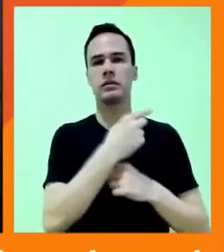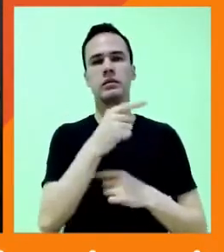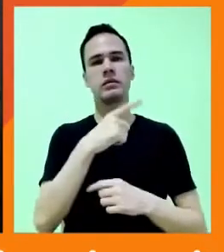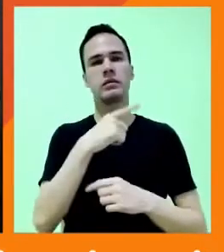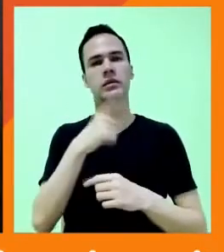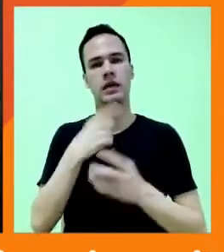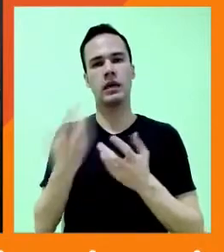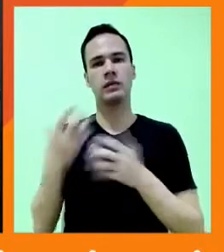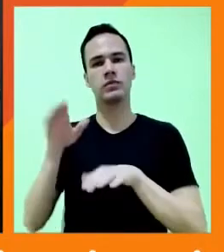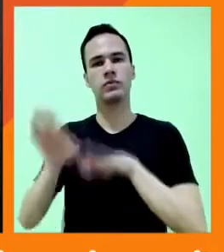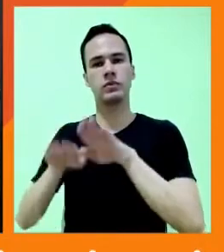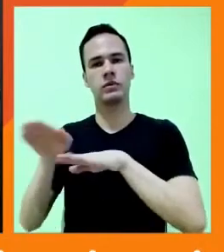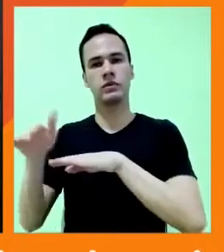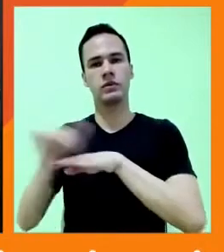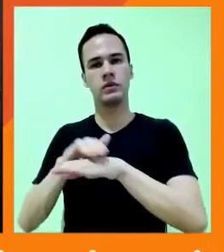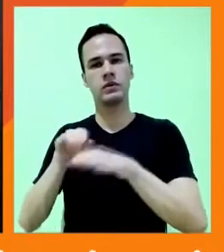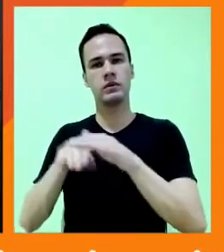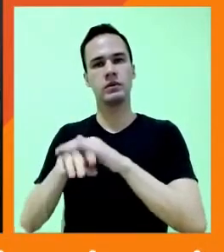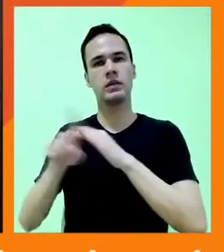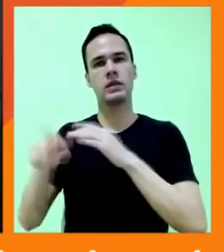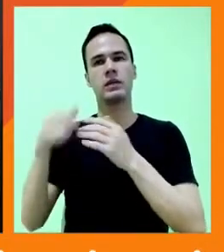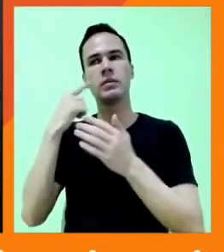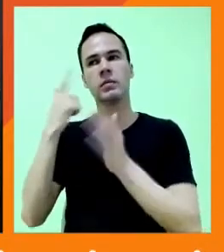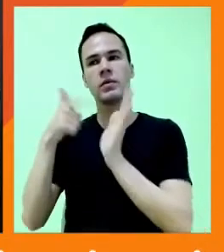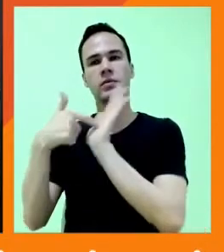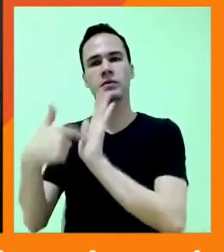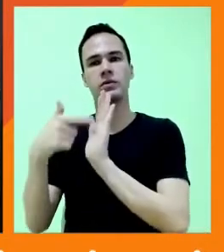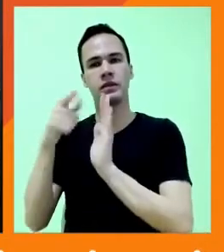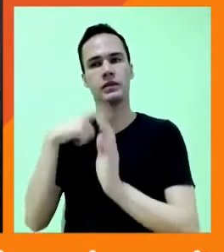dois minutos depois o Instagram te mostra um tênis, por exemplo.